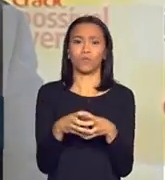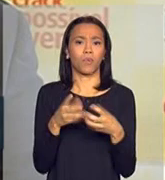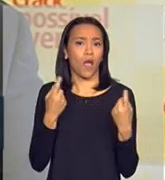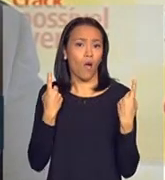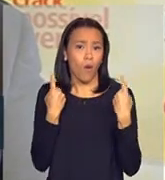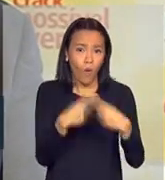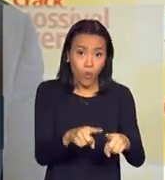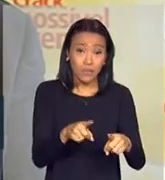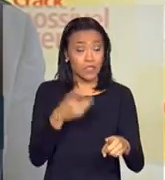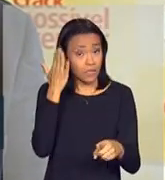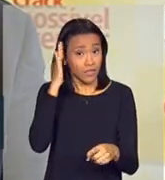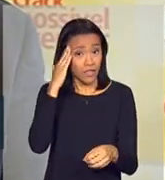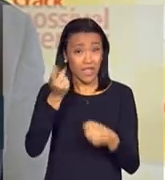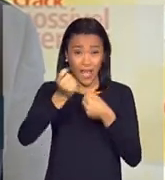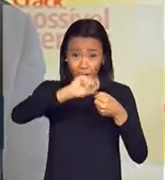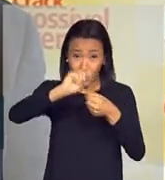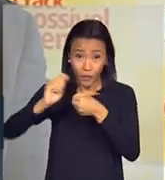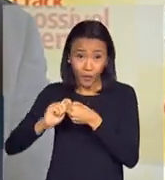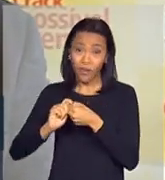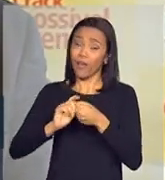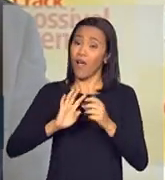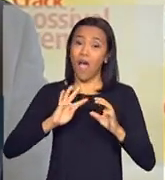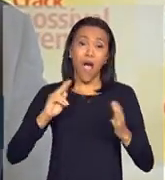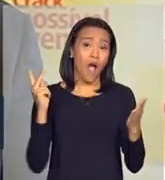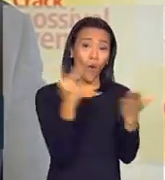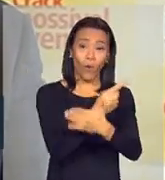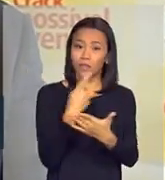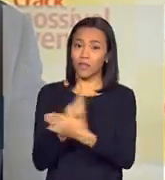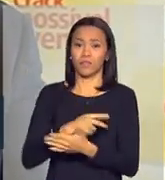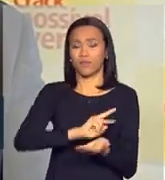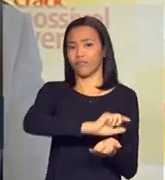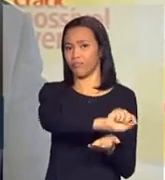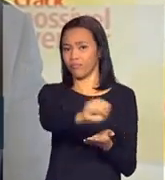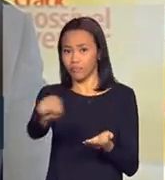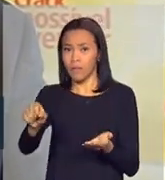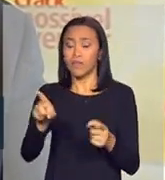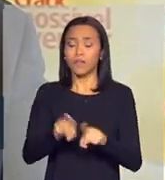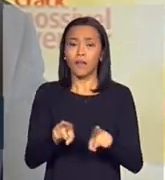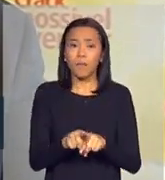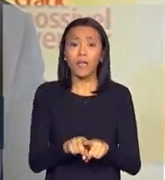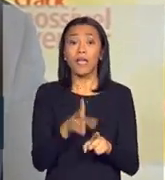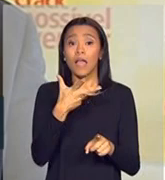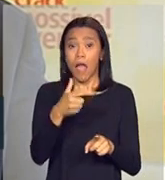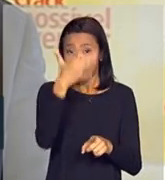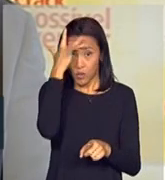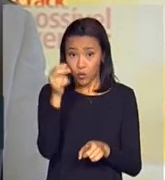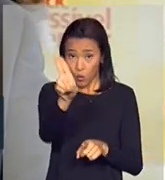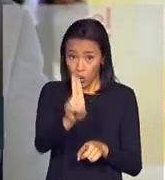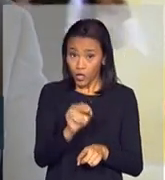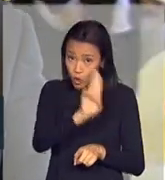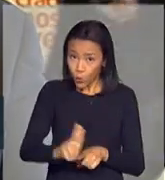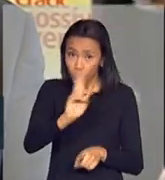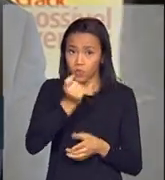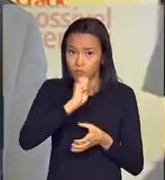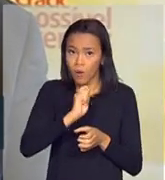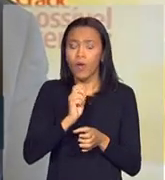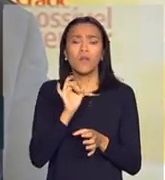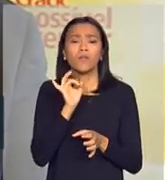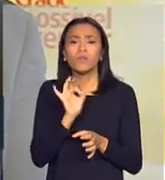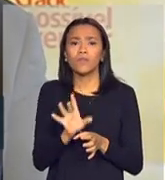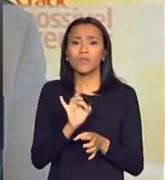entendendo que a droga é uma questão intersetorial e entendendo também que o atendimento ao usuário de droga não é feito exclusivamente